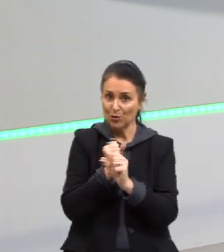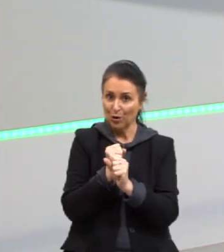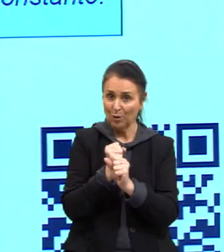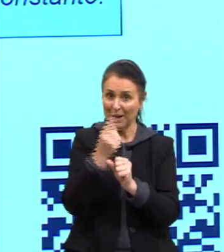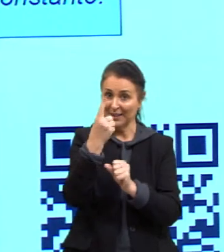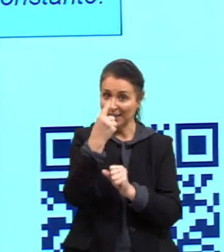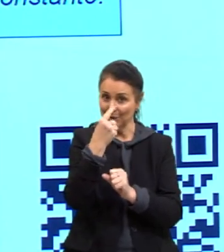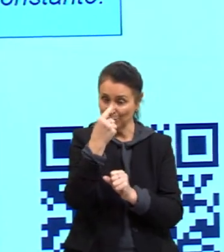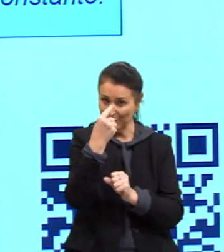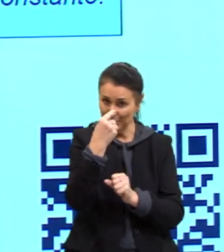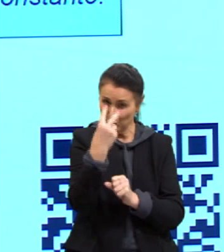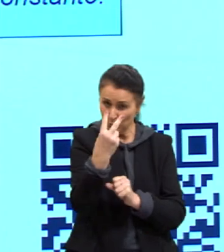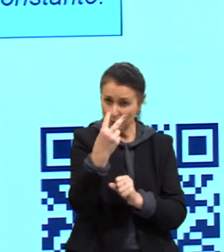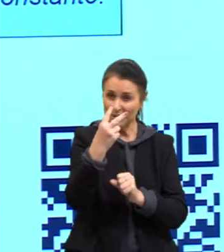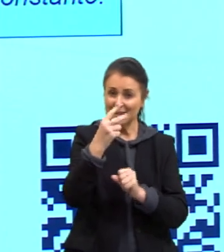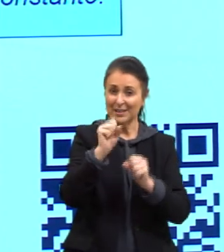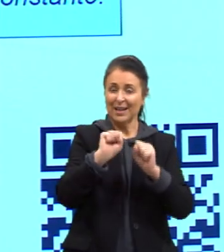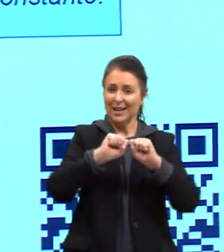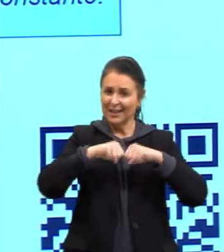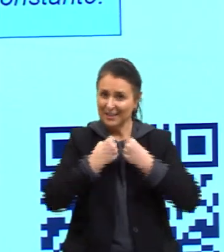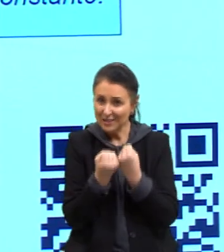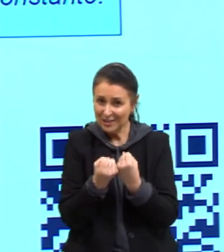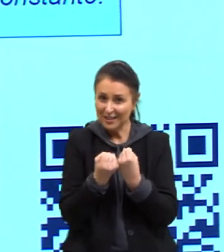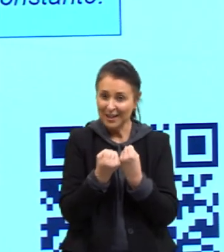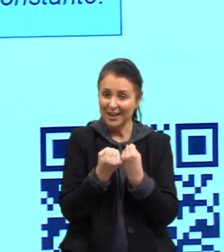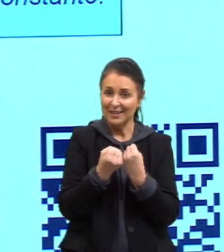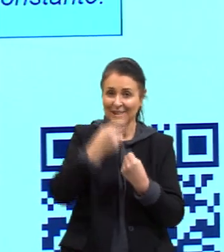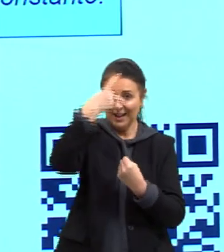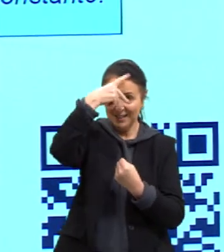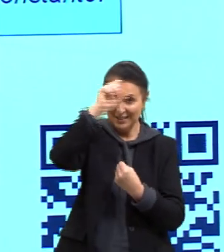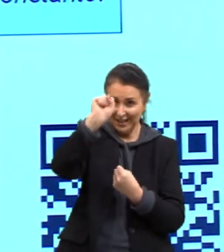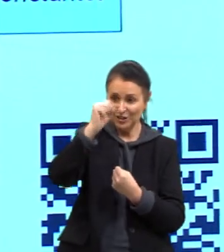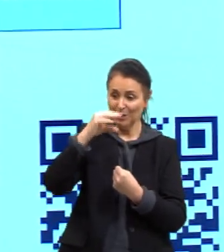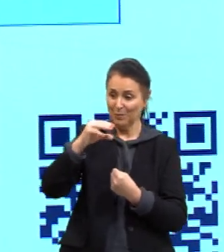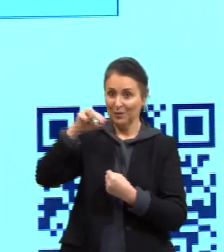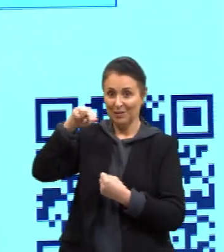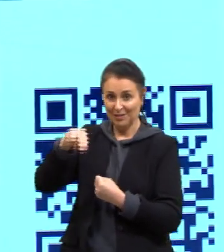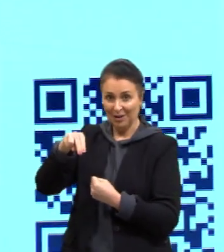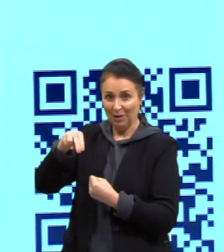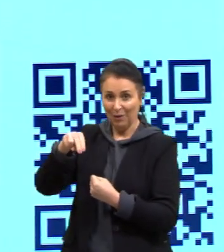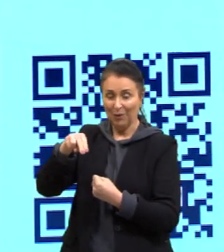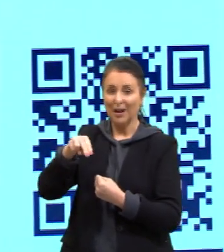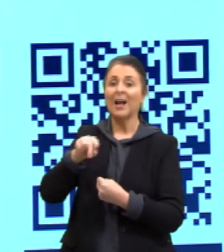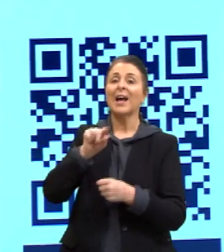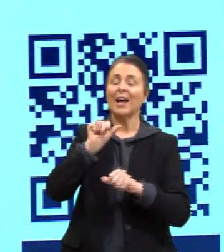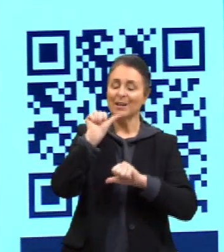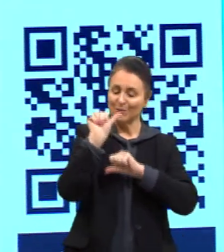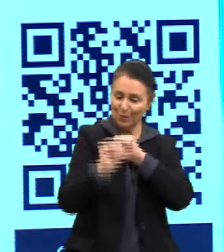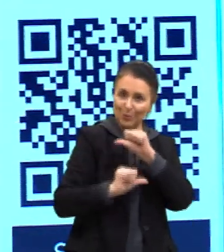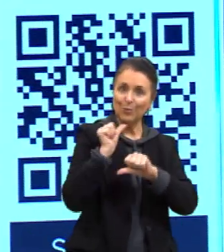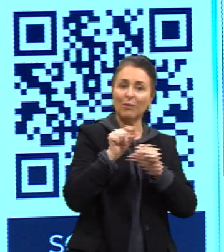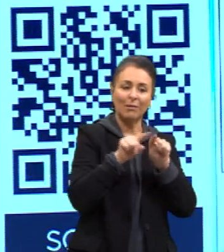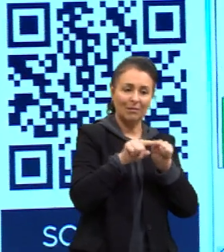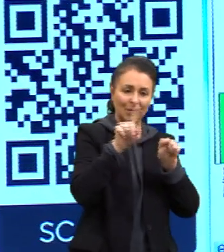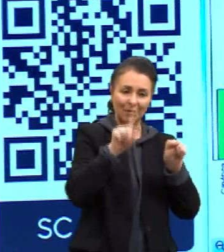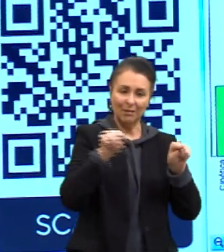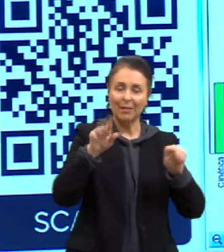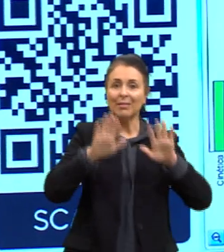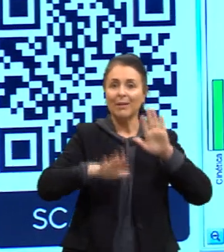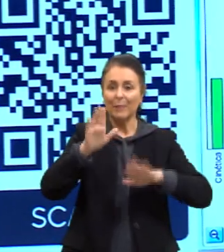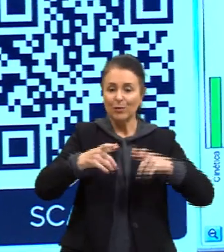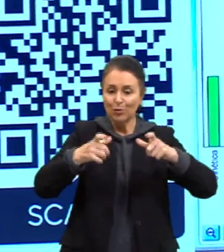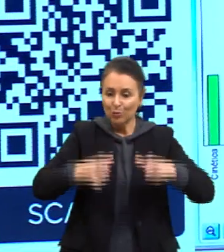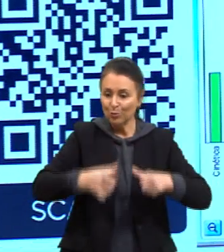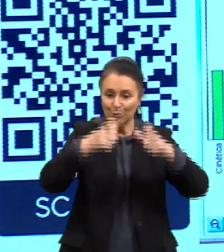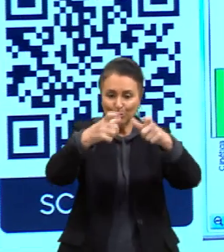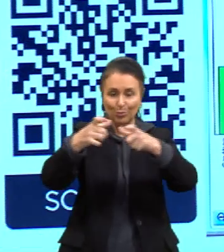Vai ser sempre a mesma. Mas a energia potencial e a cinética vão variando conforme o local que